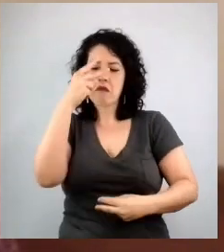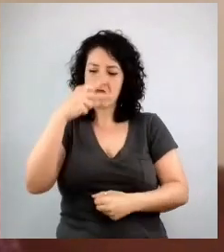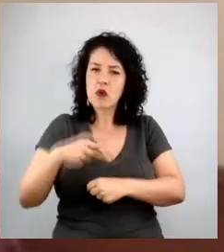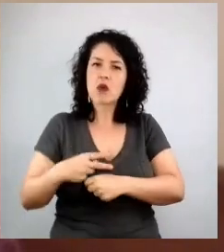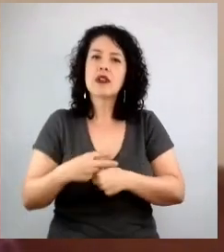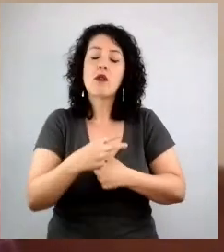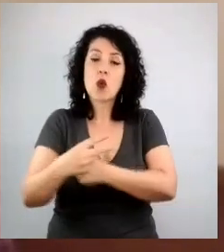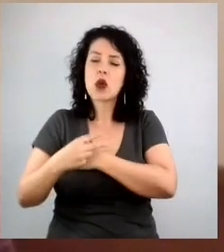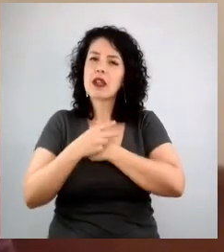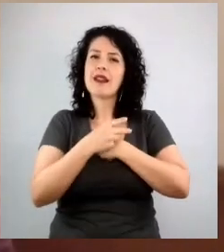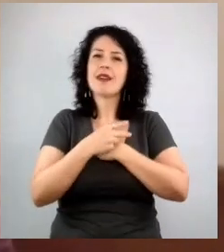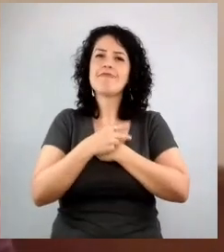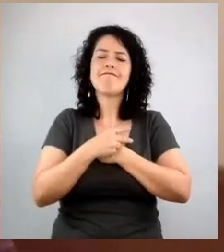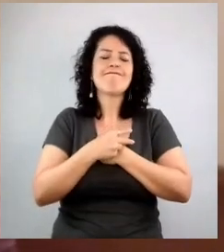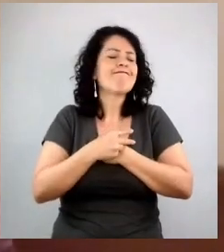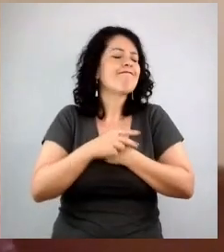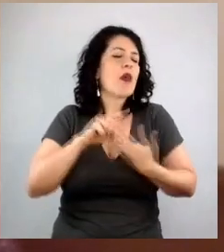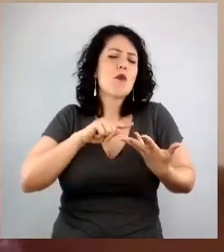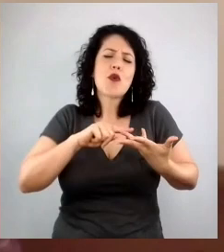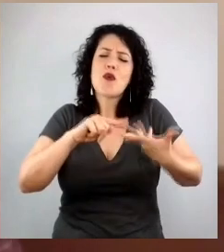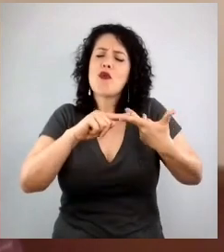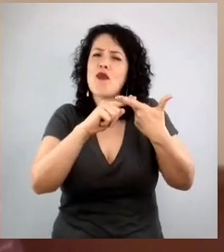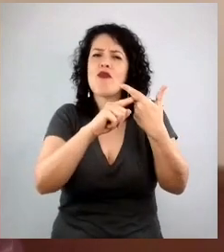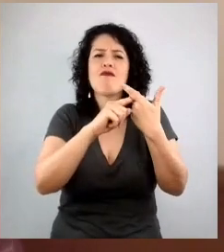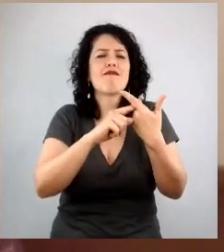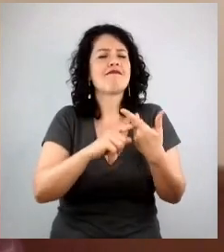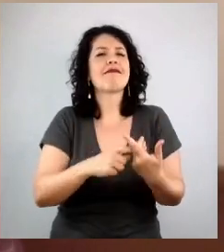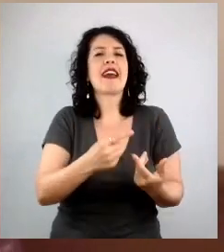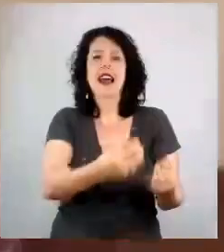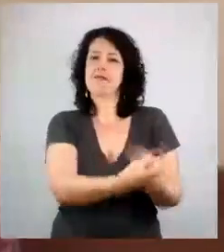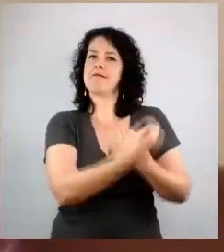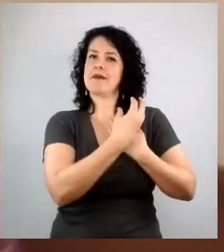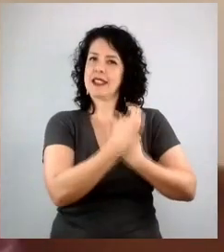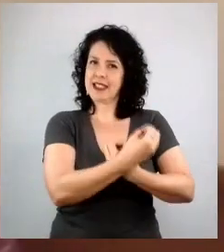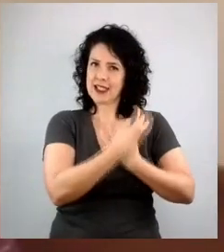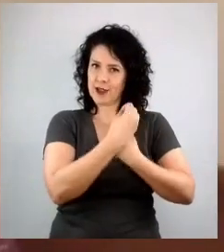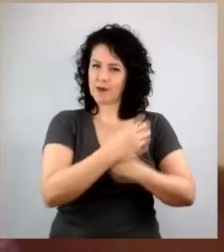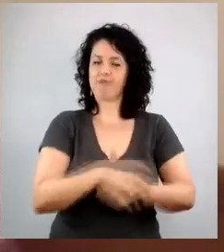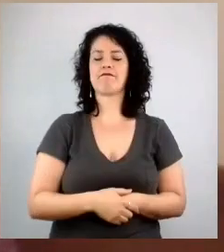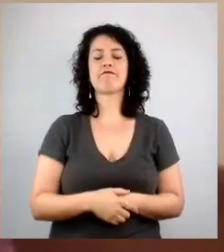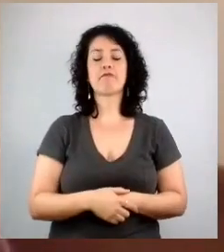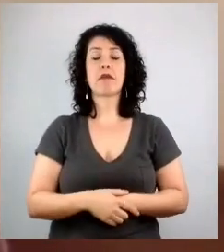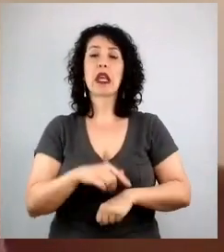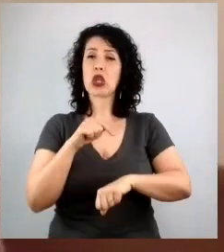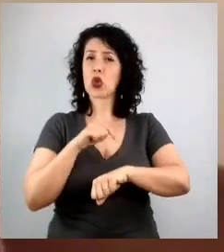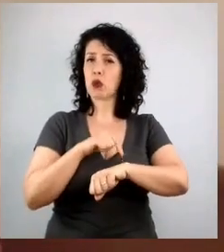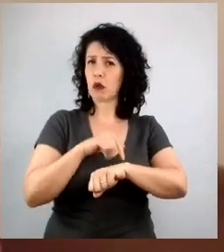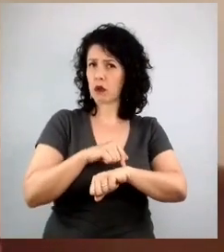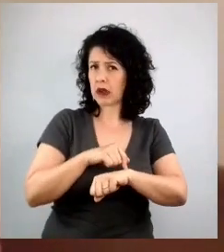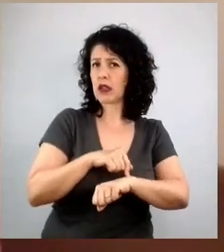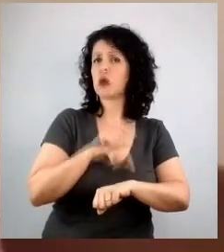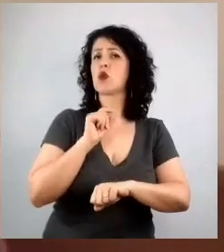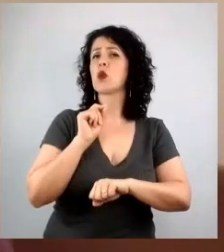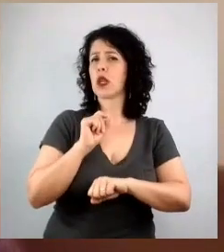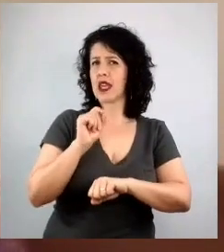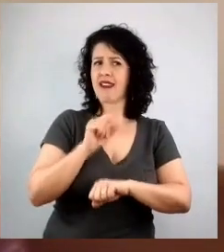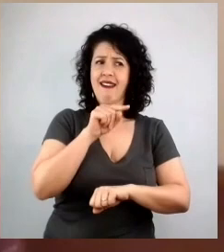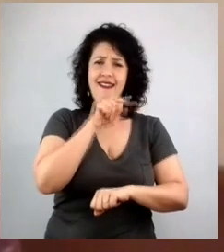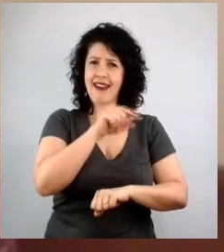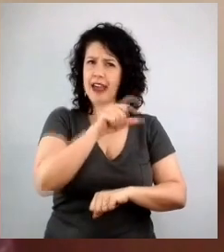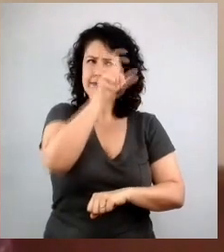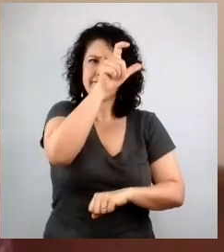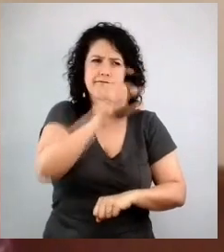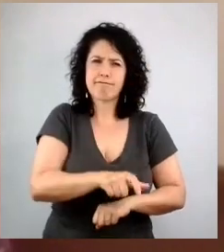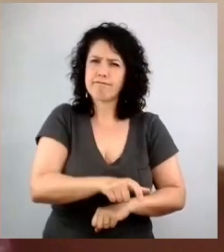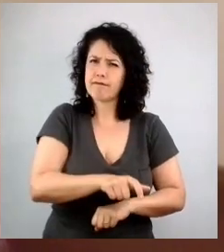E chegou um certo momento da vida que essa escolha que ela tinha feito, de ela era muito talentosa e ela usava isso para essa virtude, ela